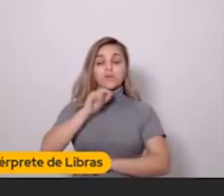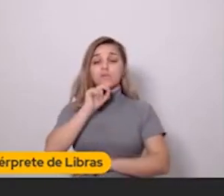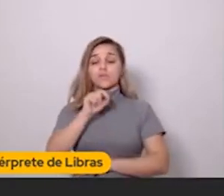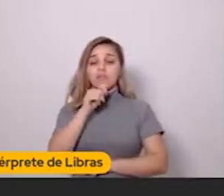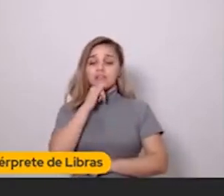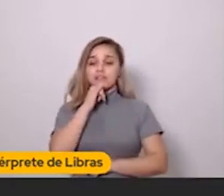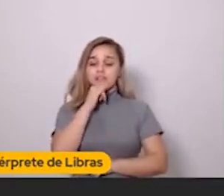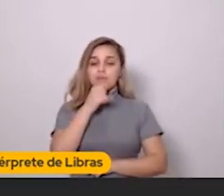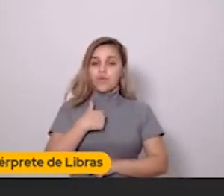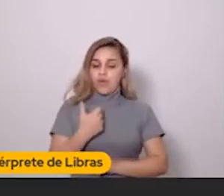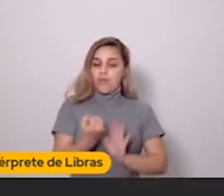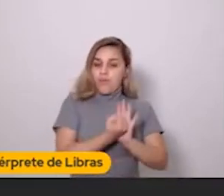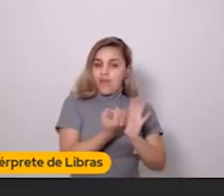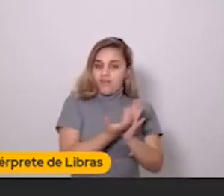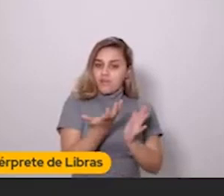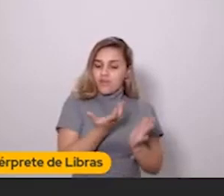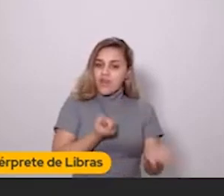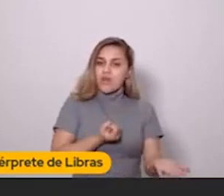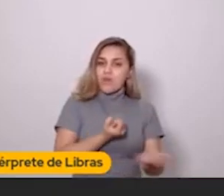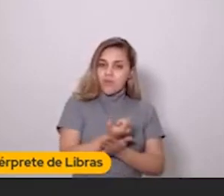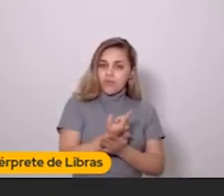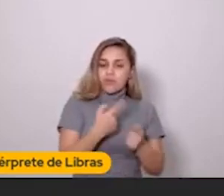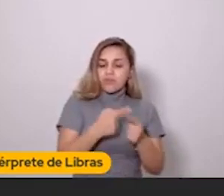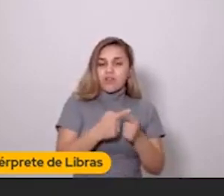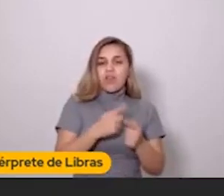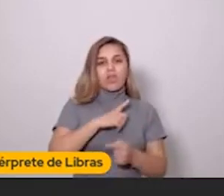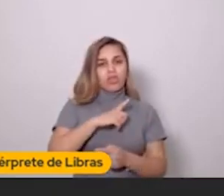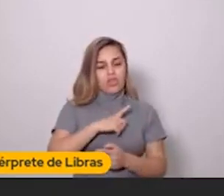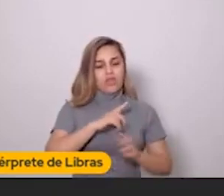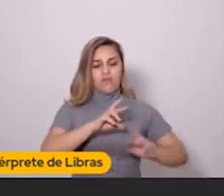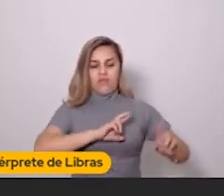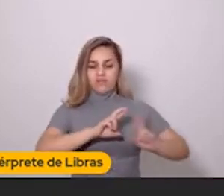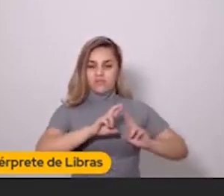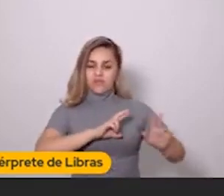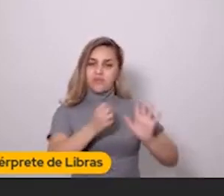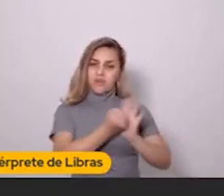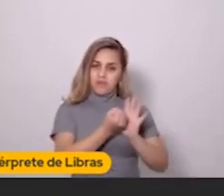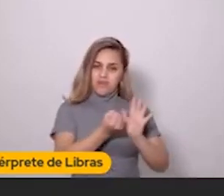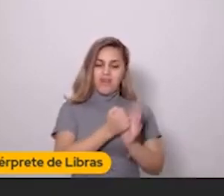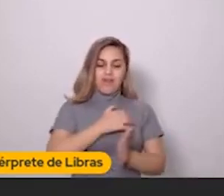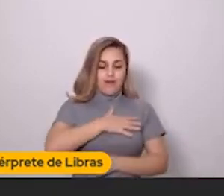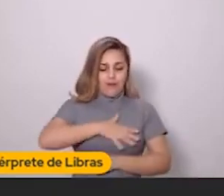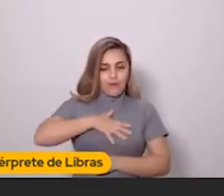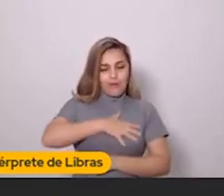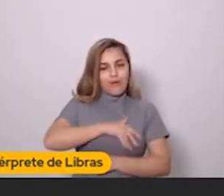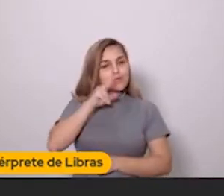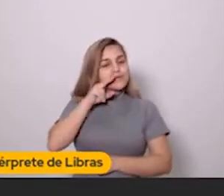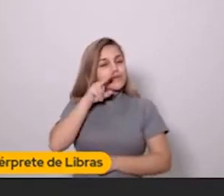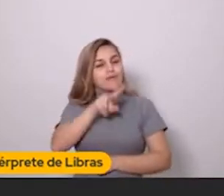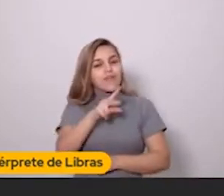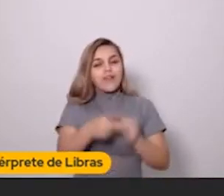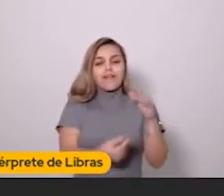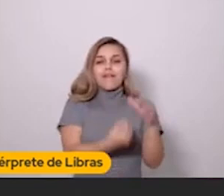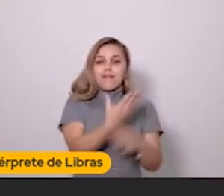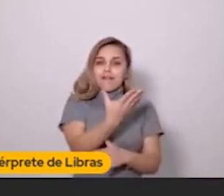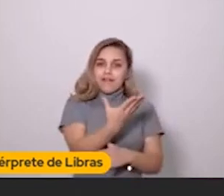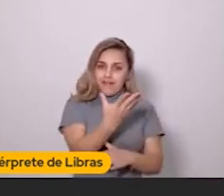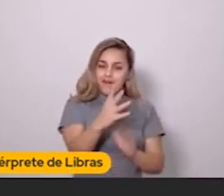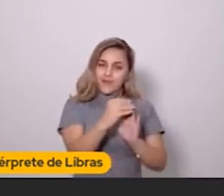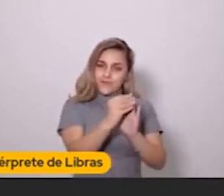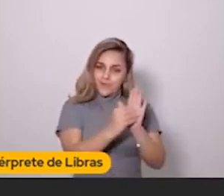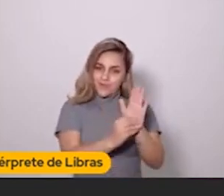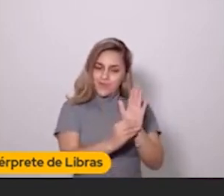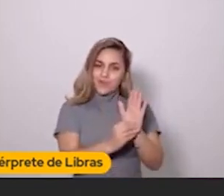comprar dessa marca, porque eu tenho um relacionamento com essa marca. Eu gosto de ver o que essa marca cria de conteúdo para mim.